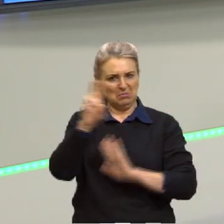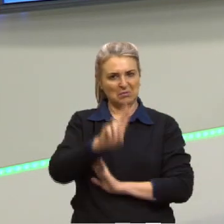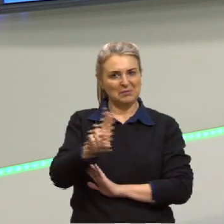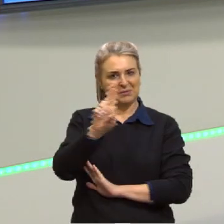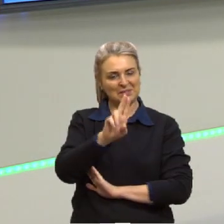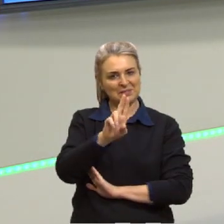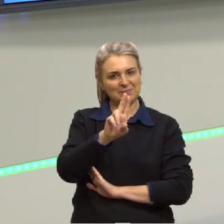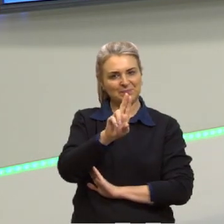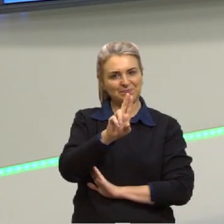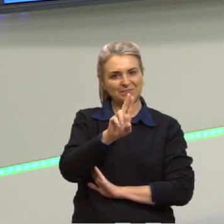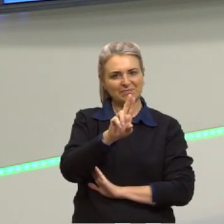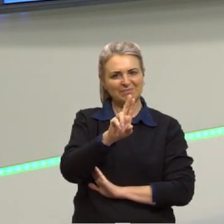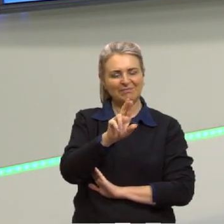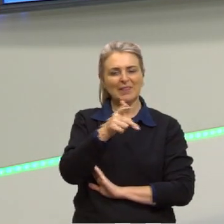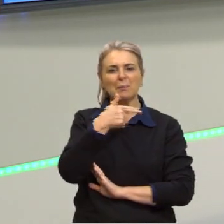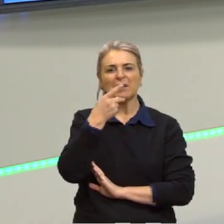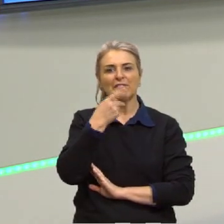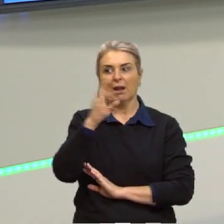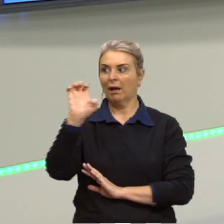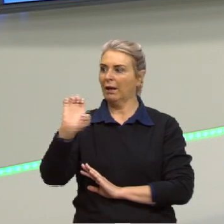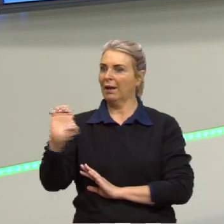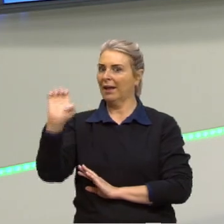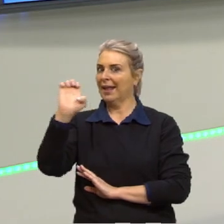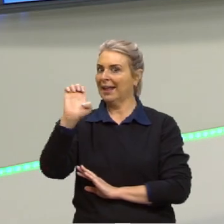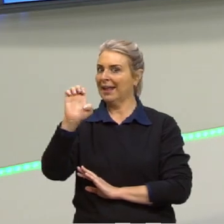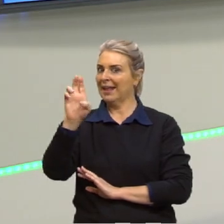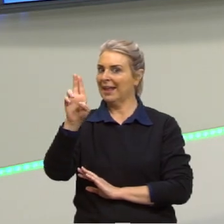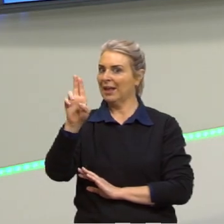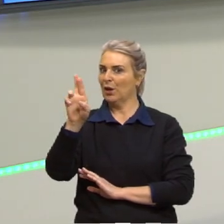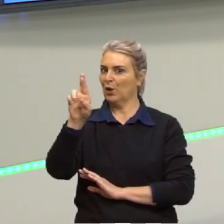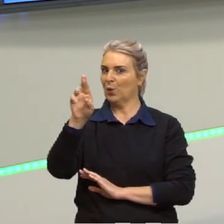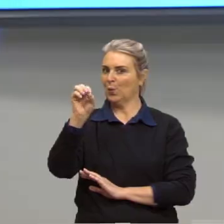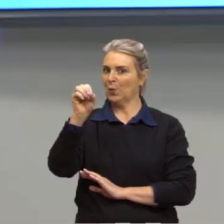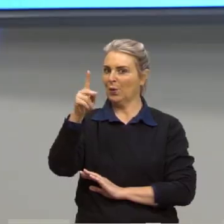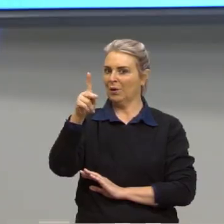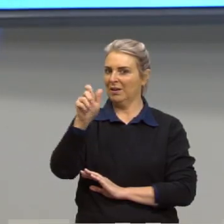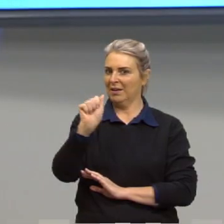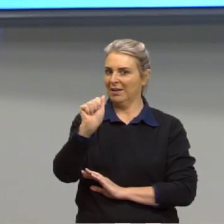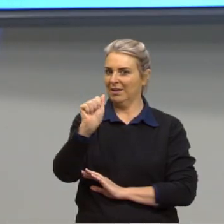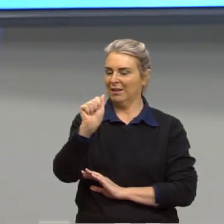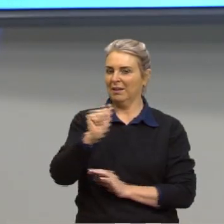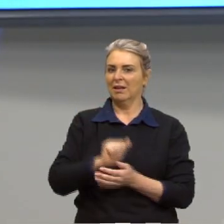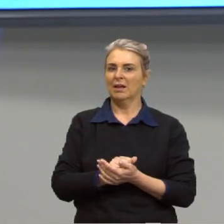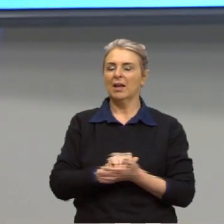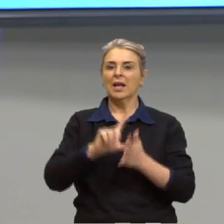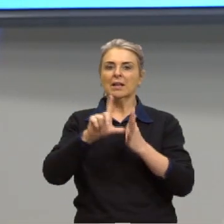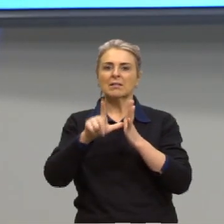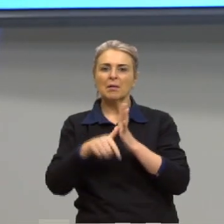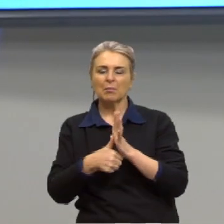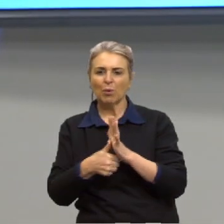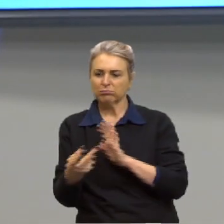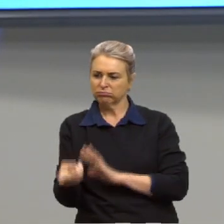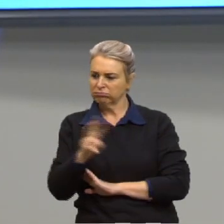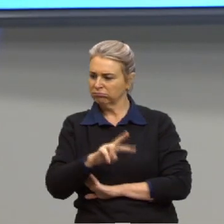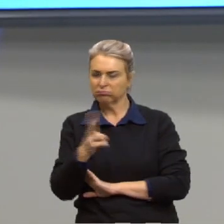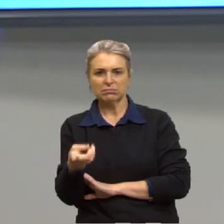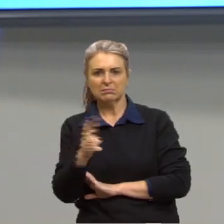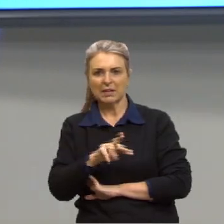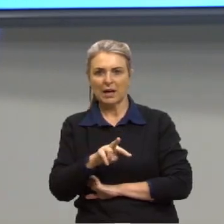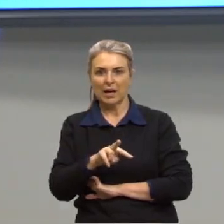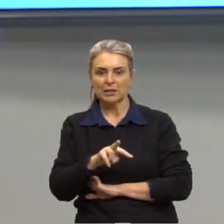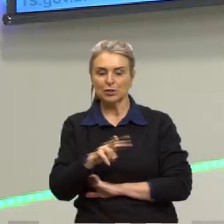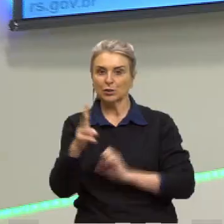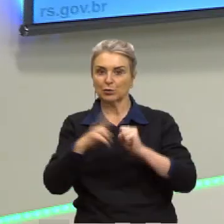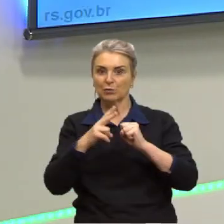para se falar Europa. Depois, ambiguidade do verbo ir, né,